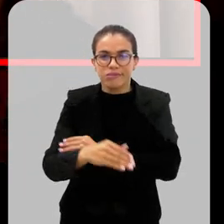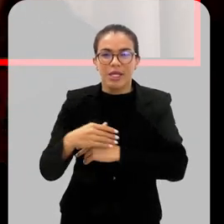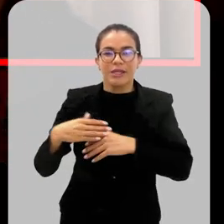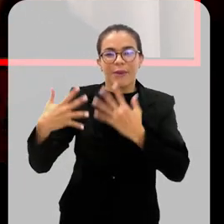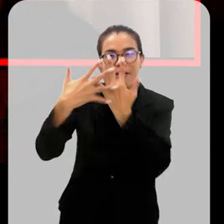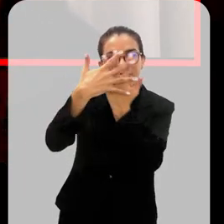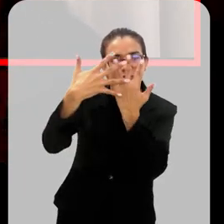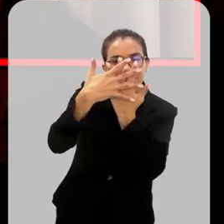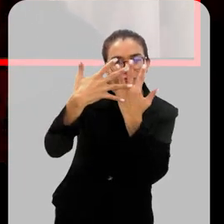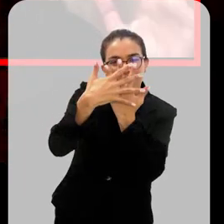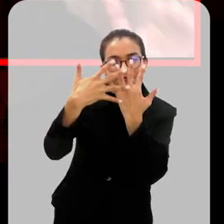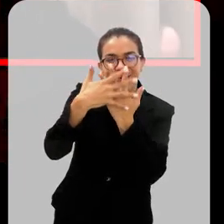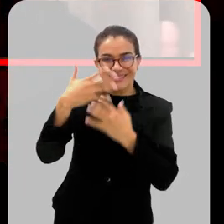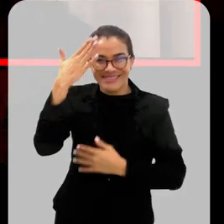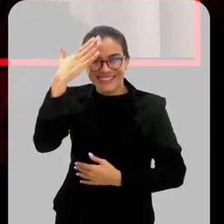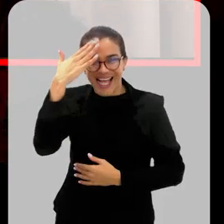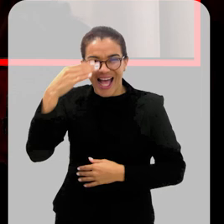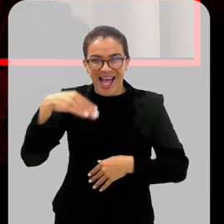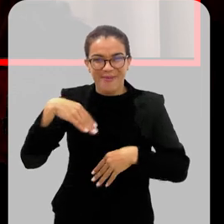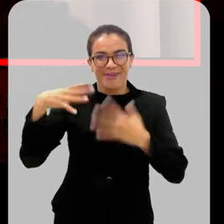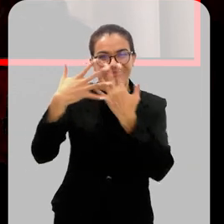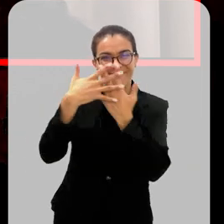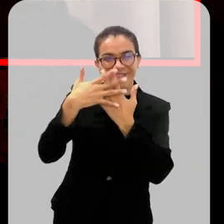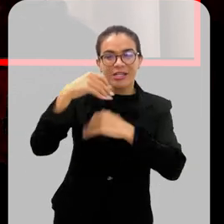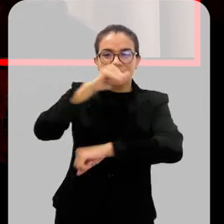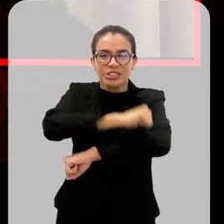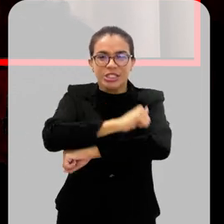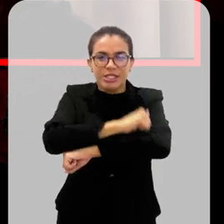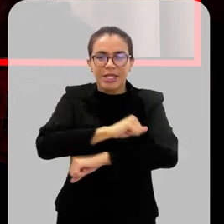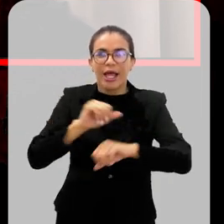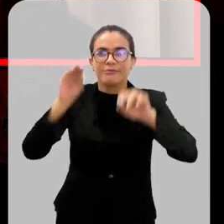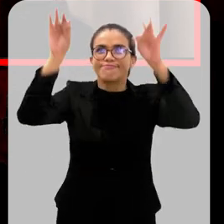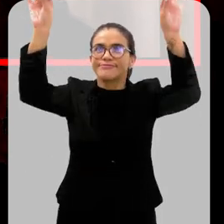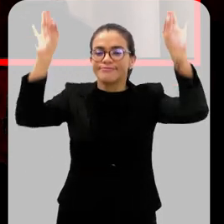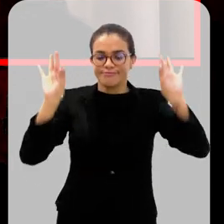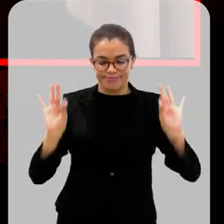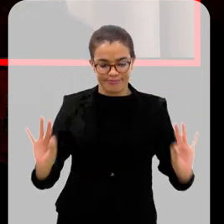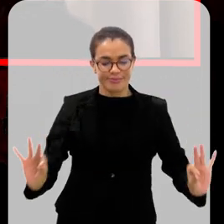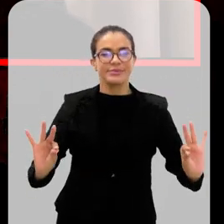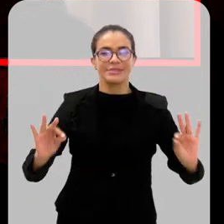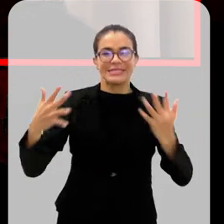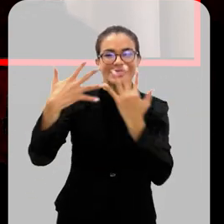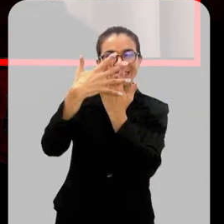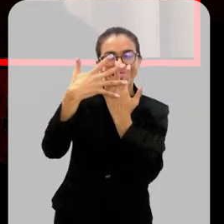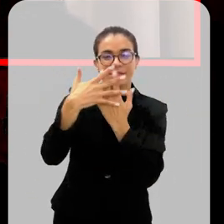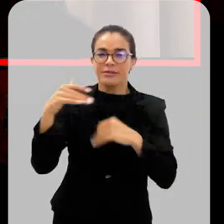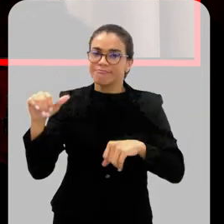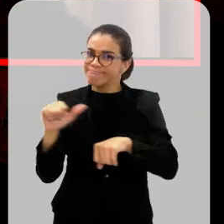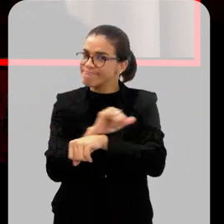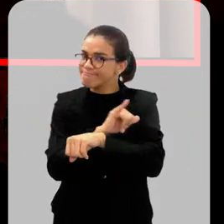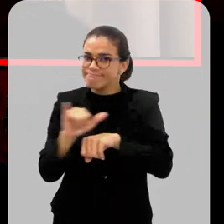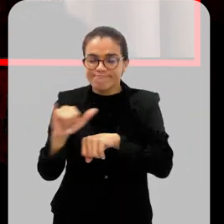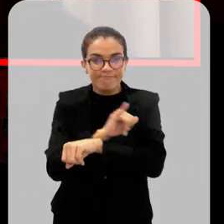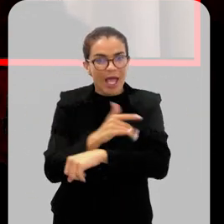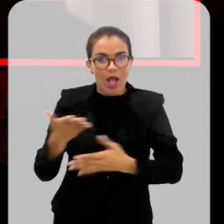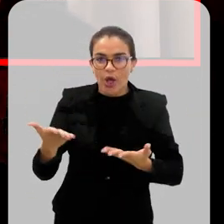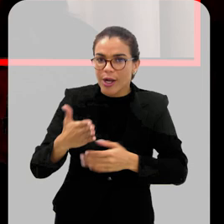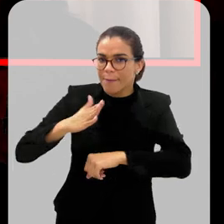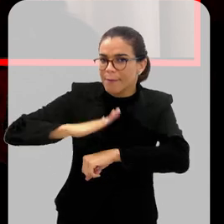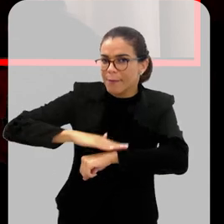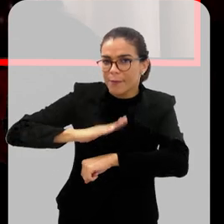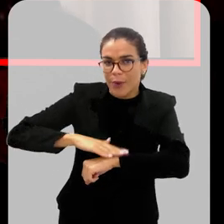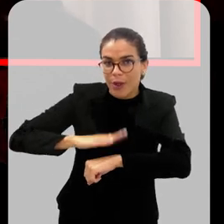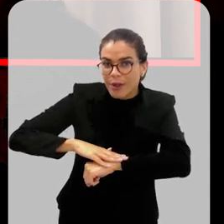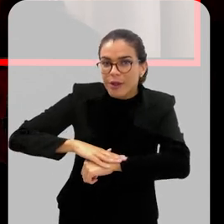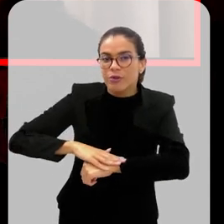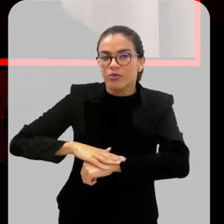tele as portas, tele as janelas, põe aquela telinha, que não deixa passar o mosquito. Então, a gente precisa tomar ações práticas mesmo, para nesse